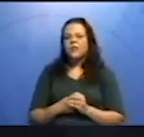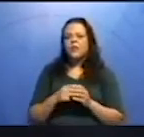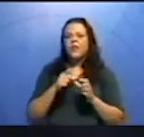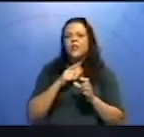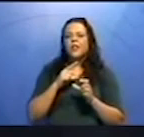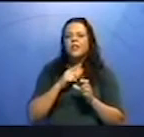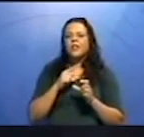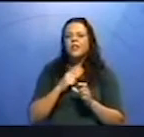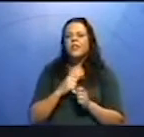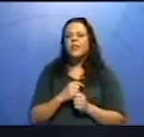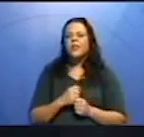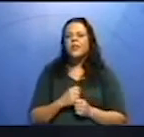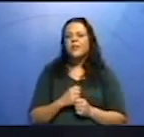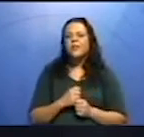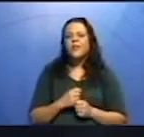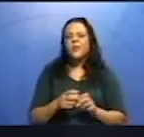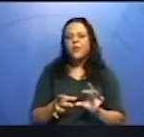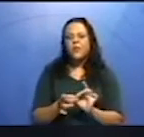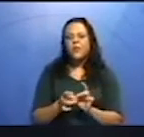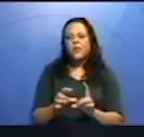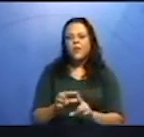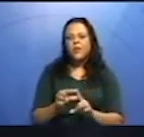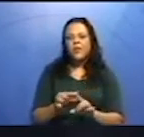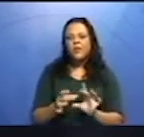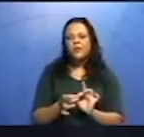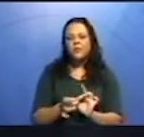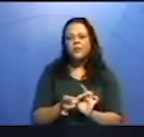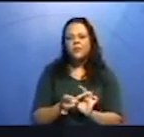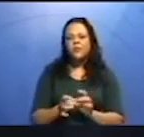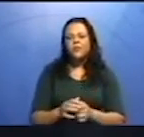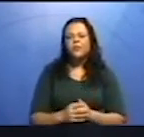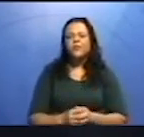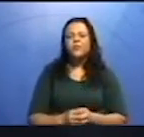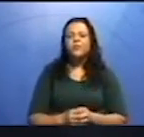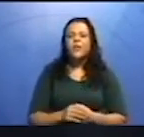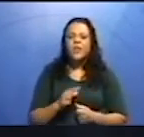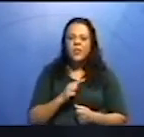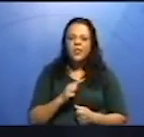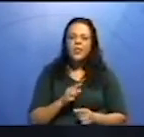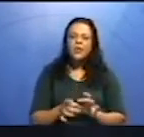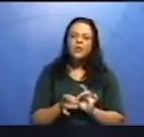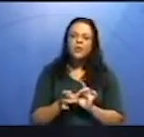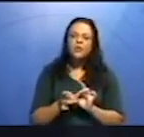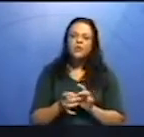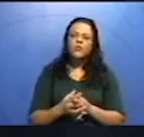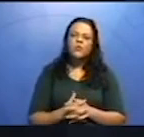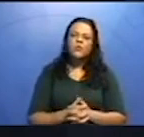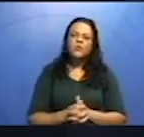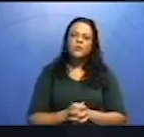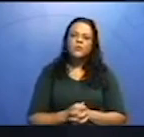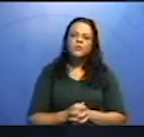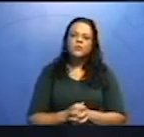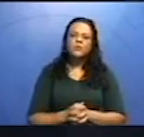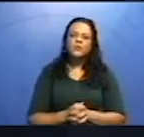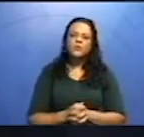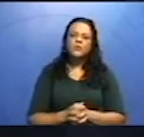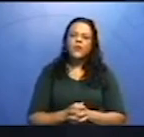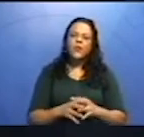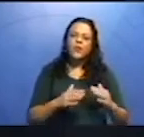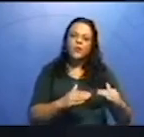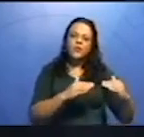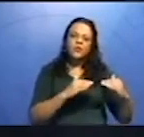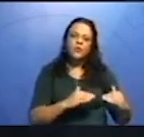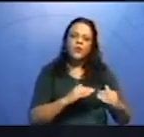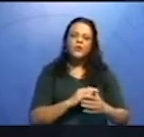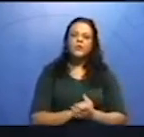uma conjunção. Sindética. Sim, existe uma conjunção. Olha o outro período.